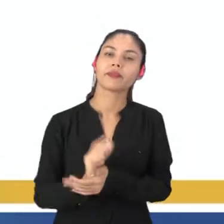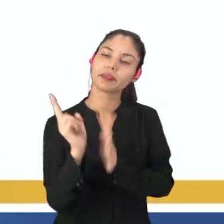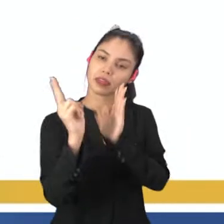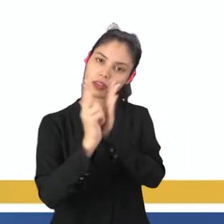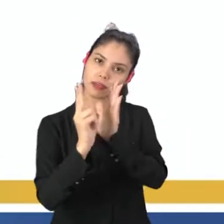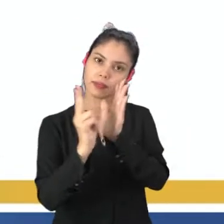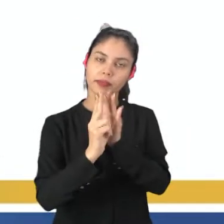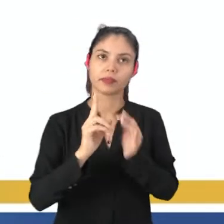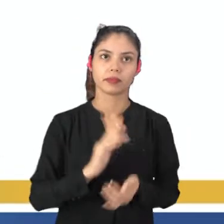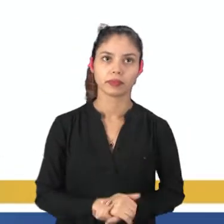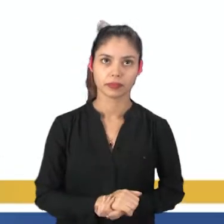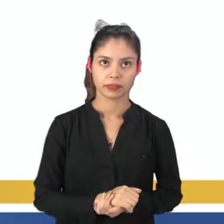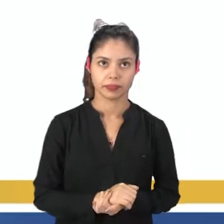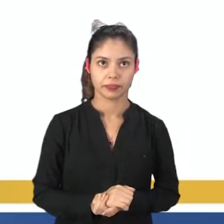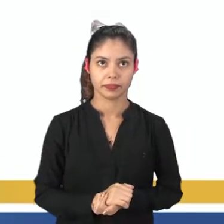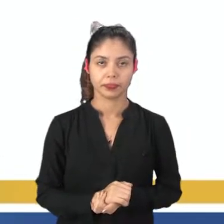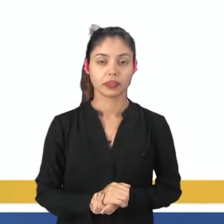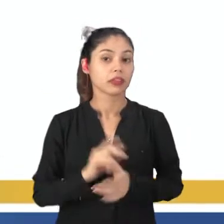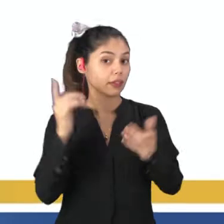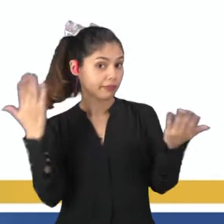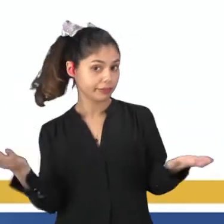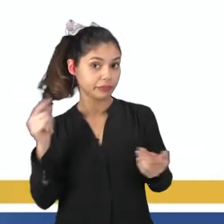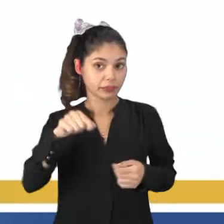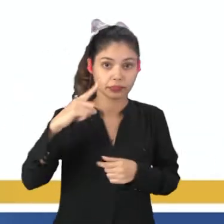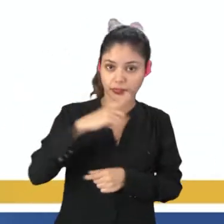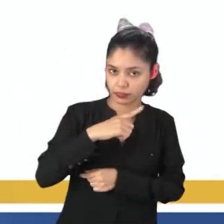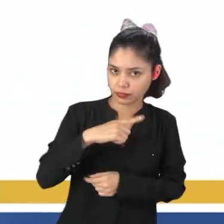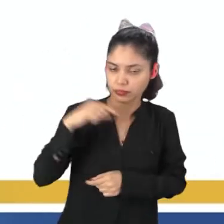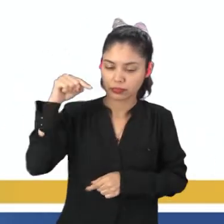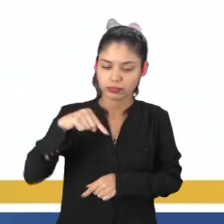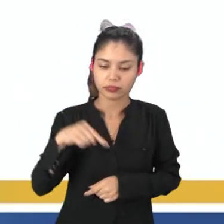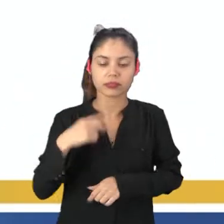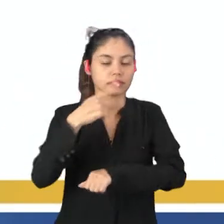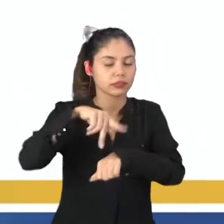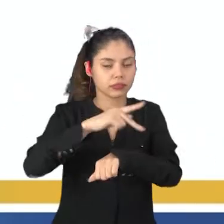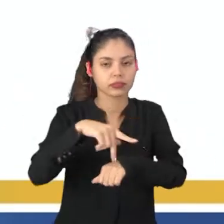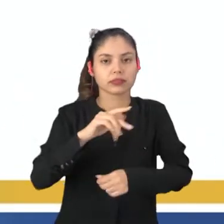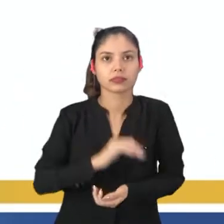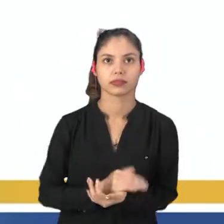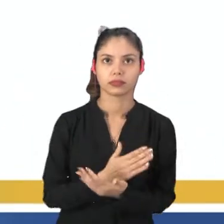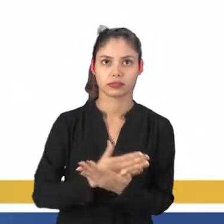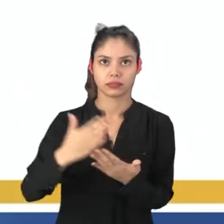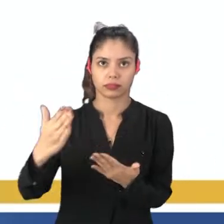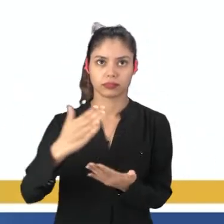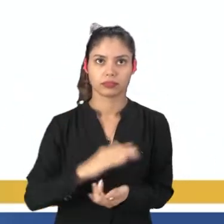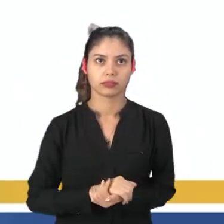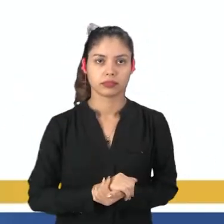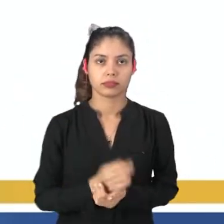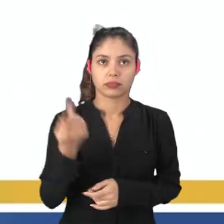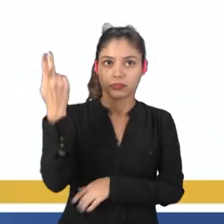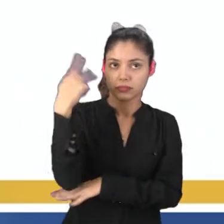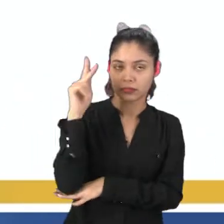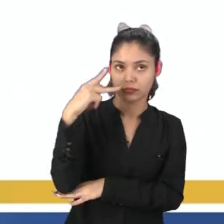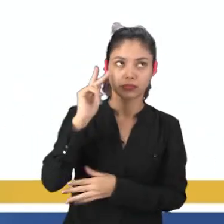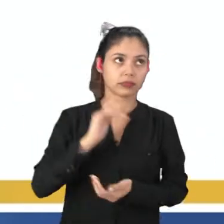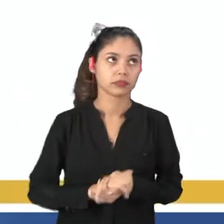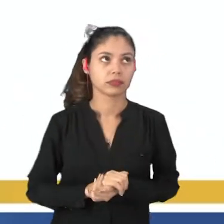portuguesa e indígena, que era o que nós tínhamos aqui no nosso país no início, né? Nesse período